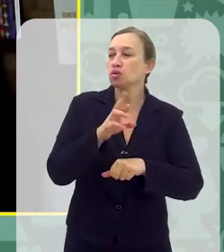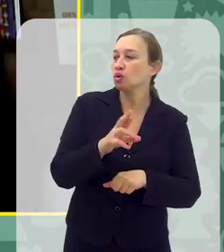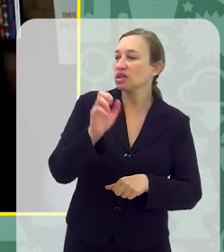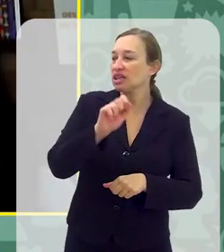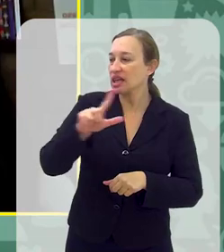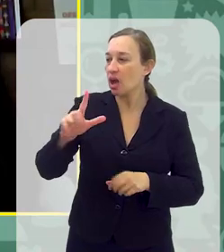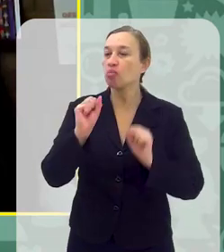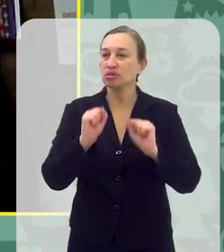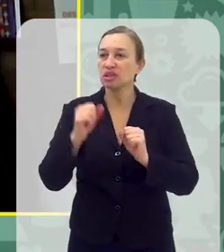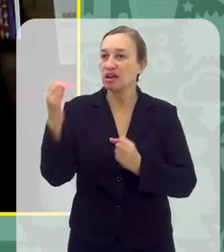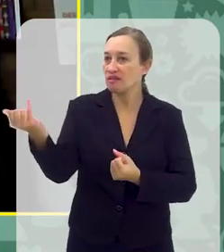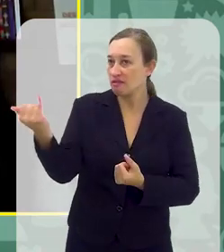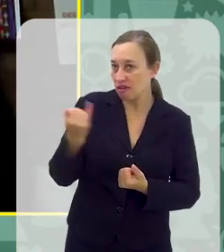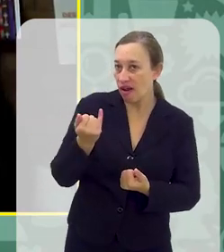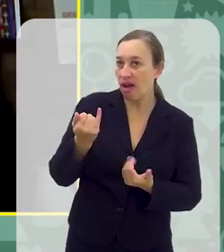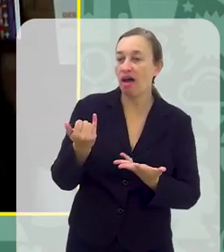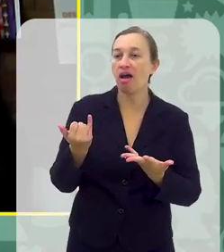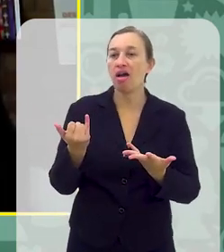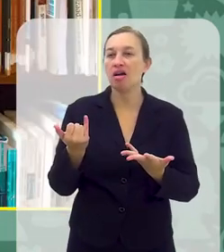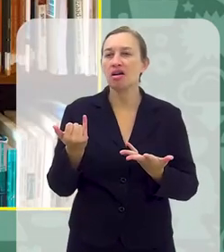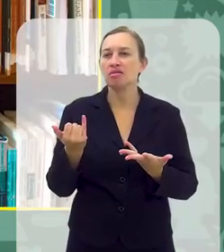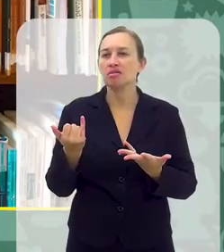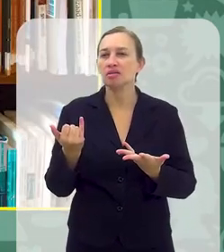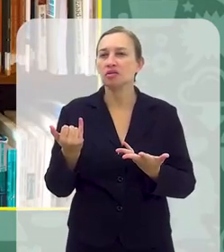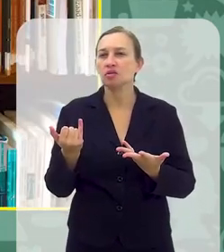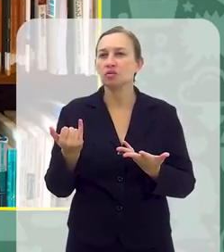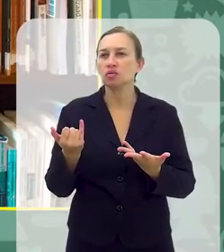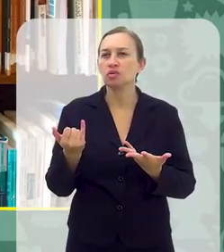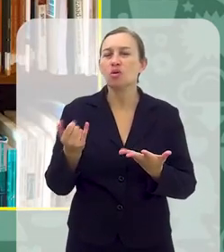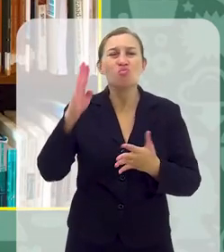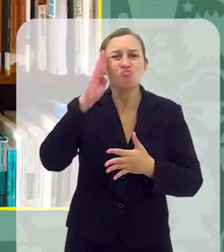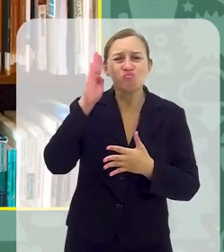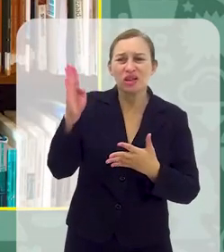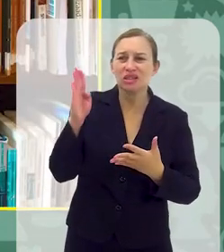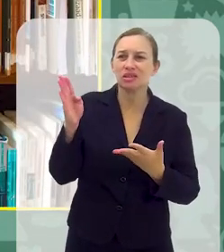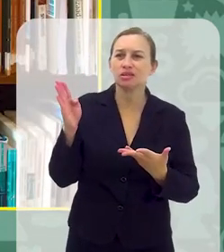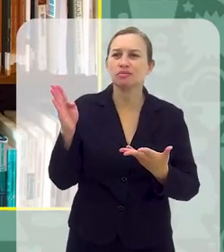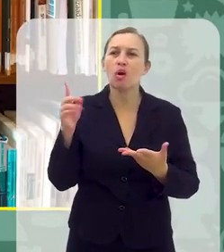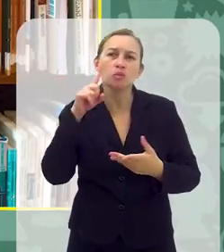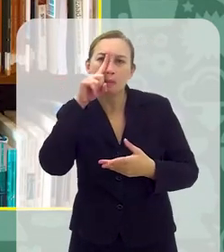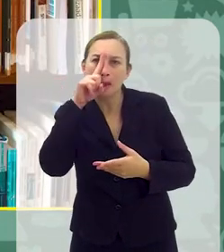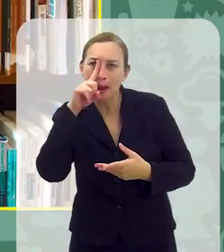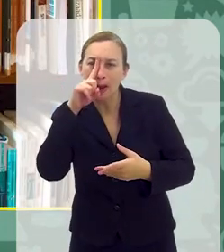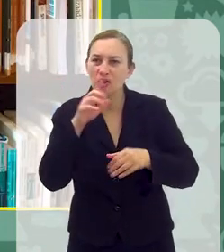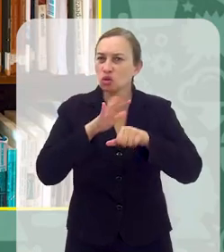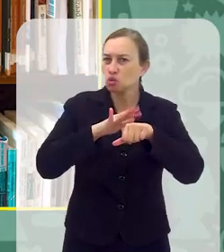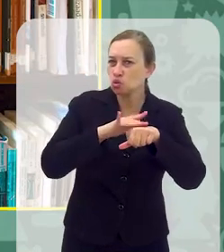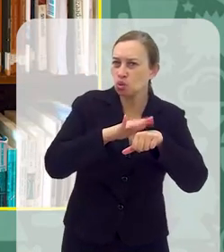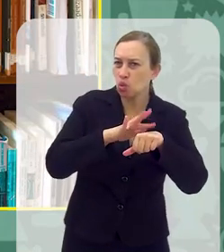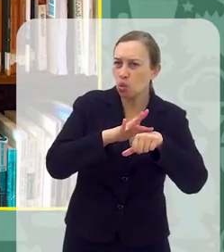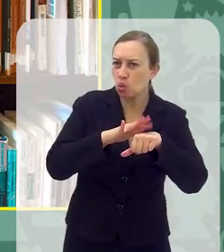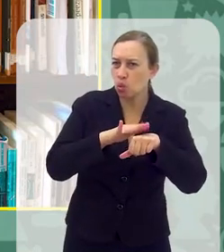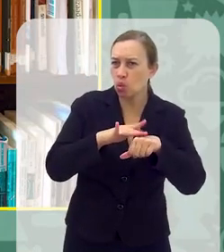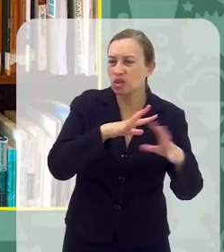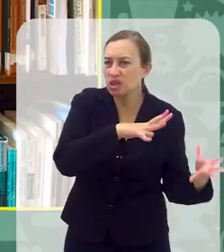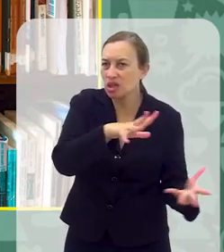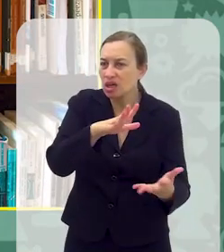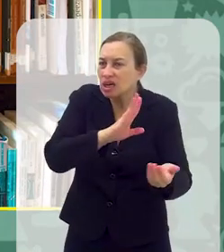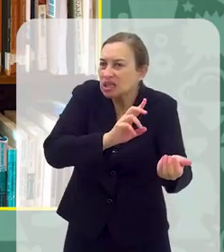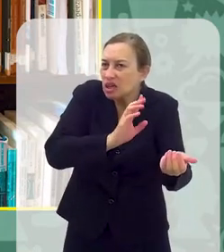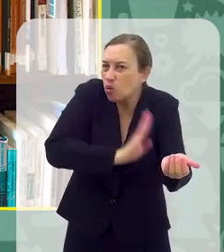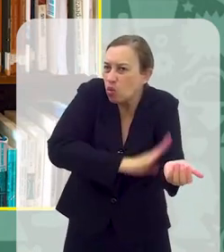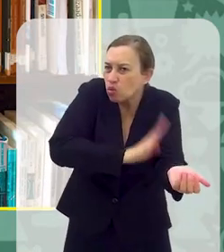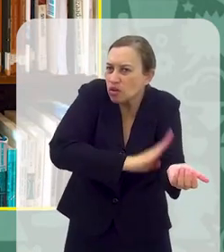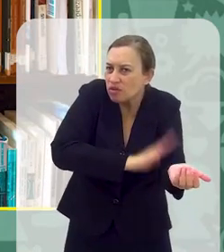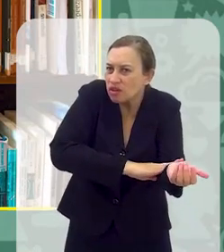E doutor Daniel, se você puder falar para a gente Assim, especificar, né? Pelo menos os principais riscos e doenças Desse uso